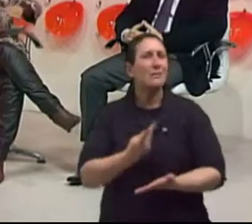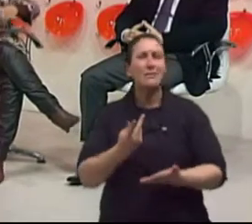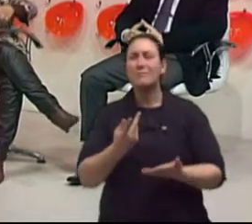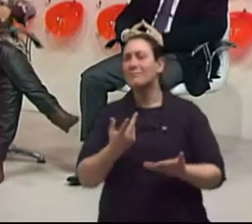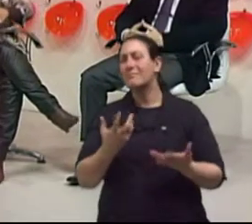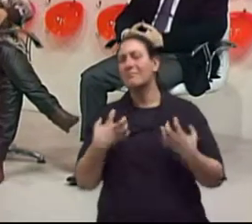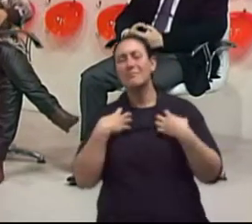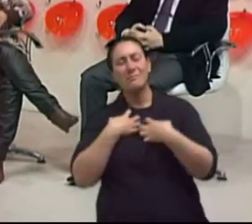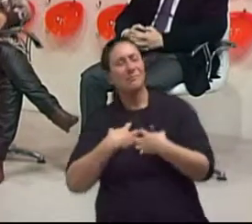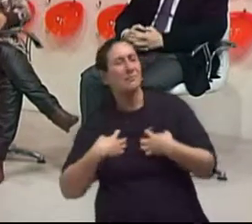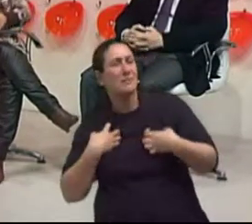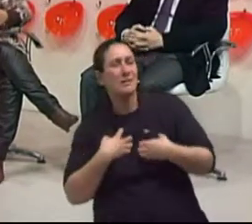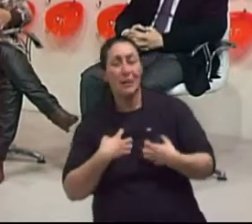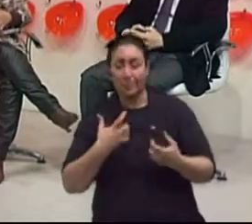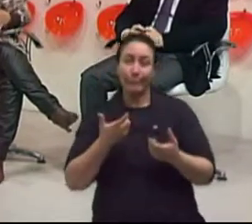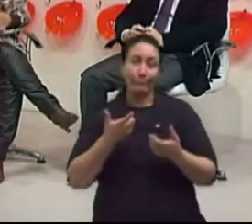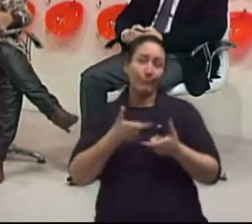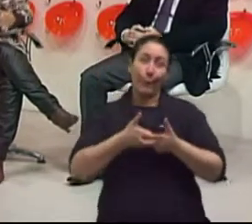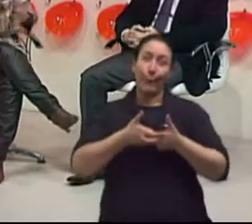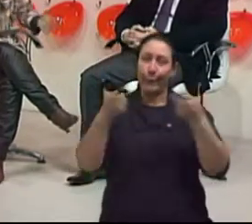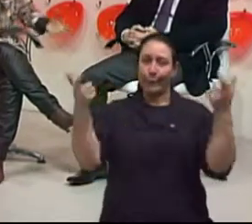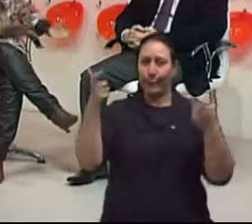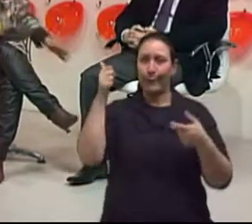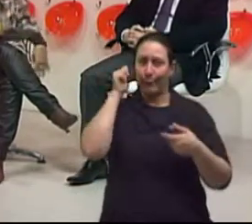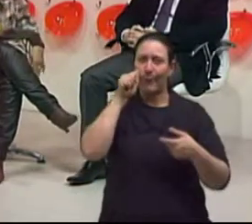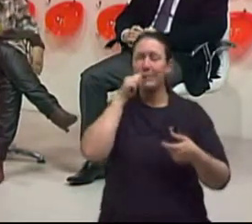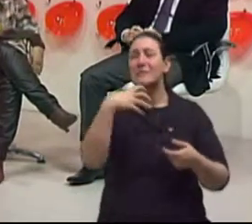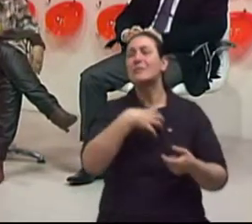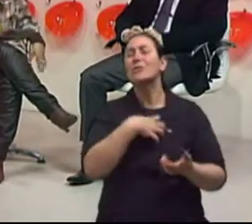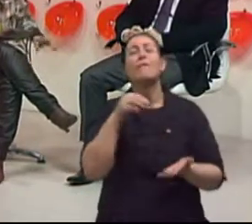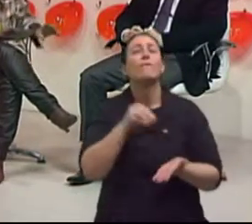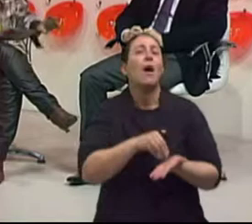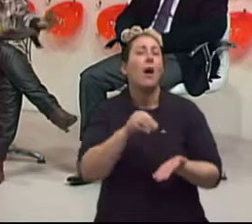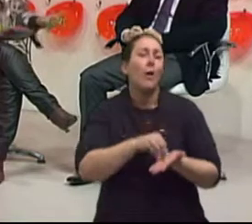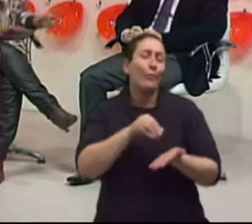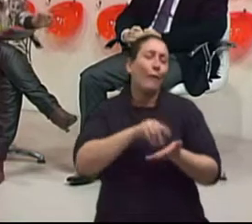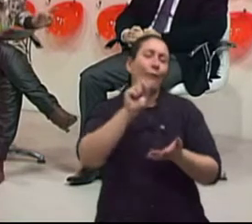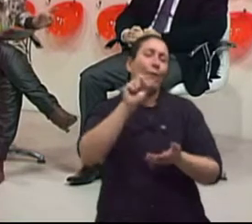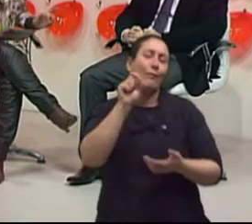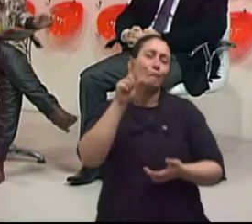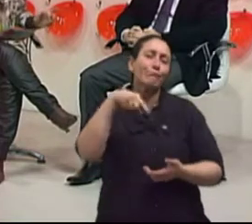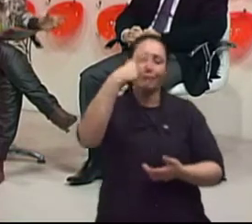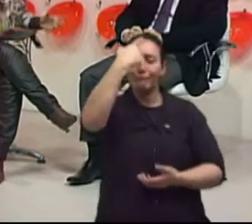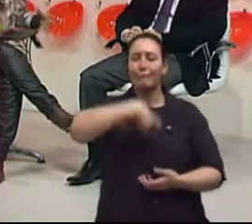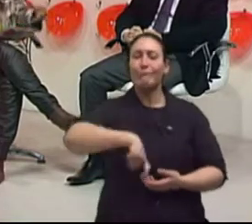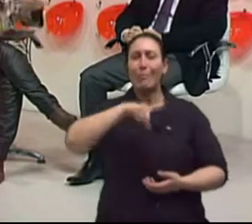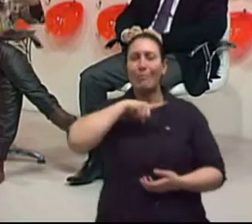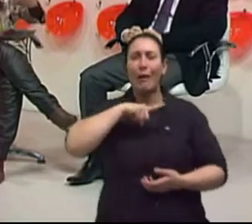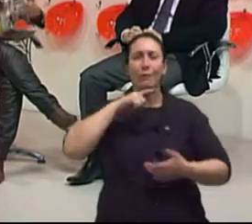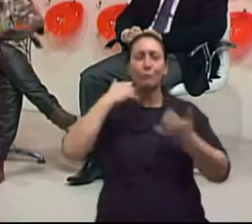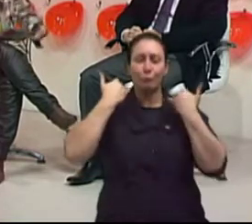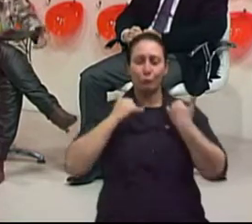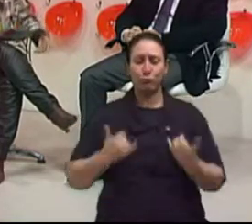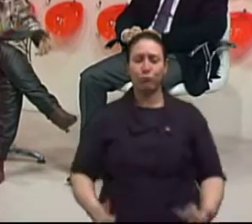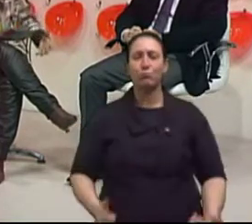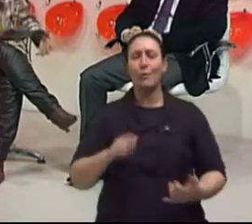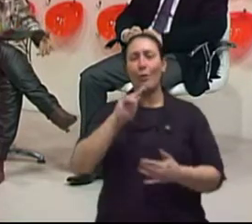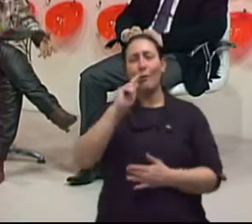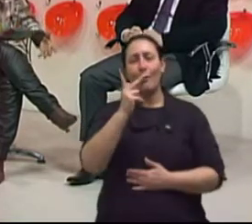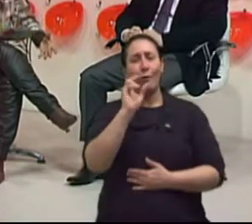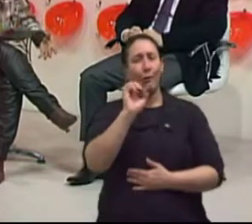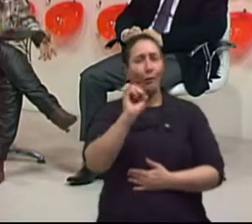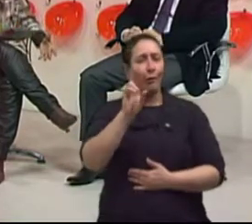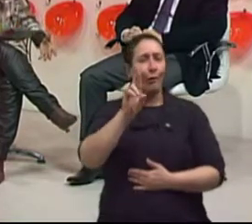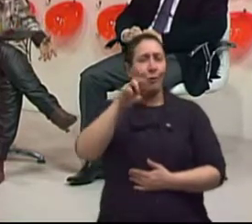falta, a maior parte, lógico, é falta de determinados hormônios. Isso equilibrado nos dá essa plenitude